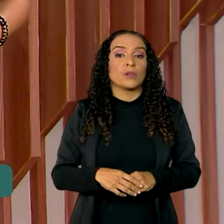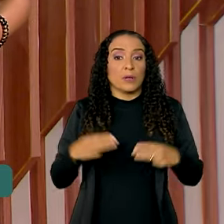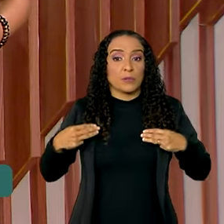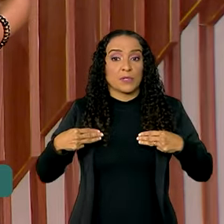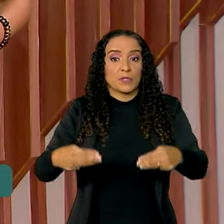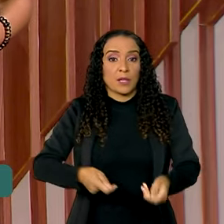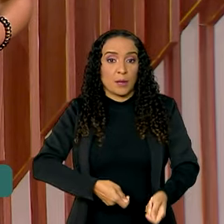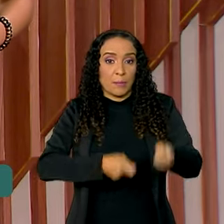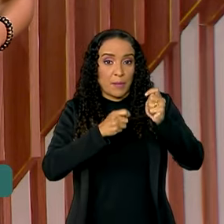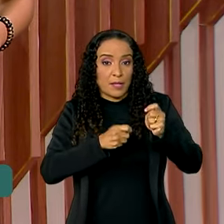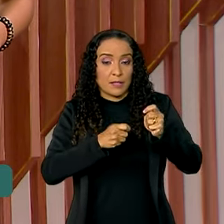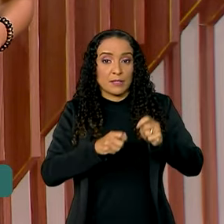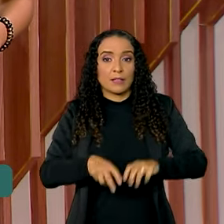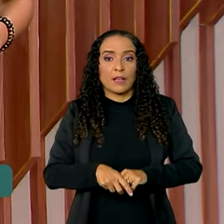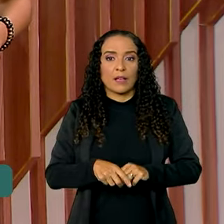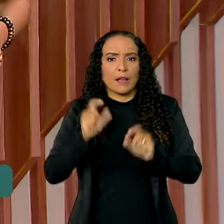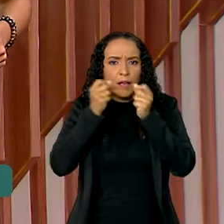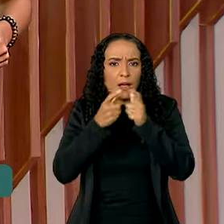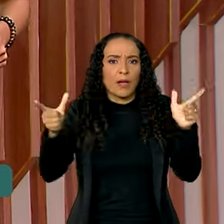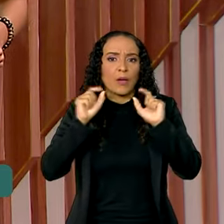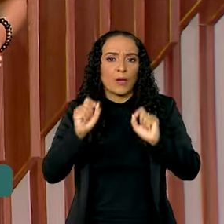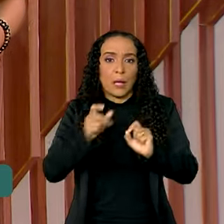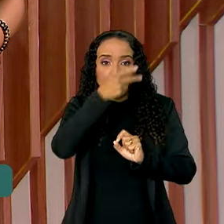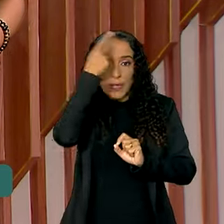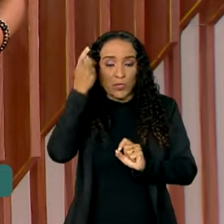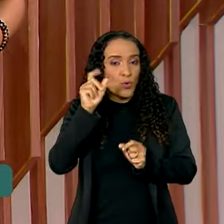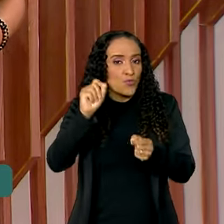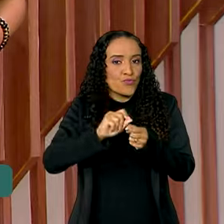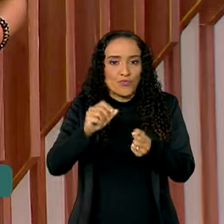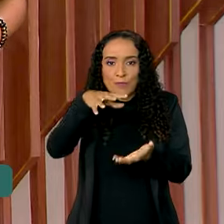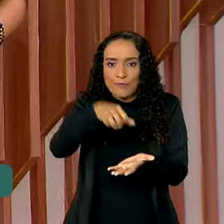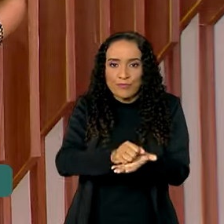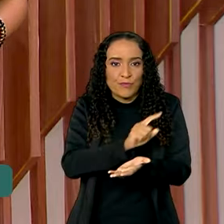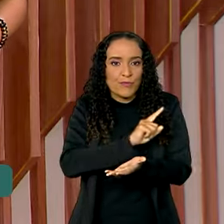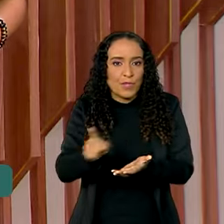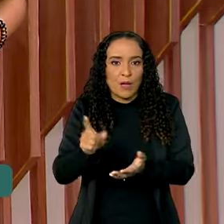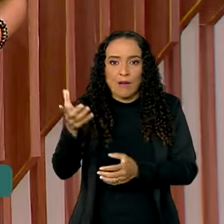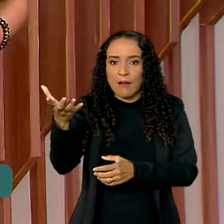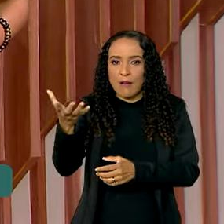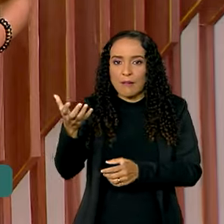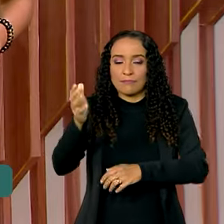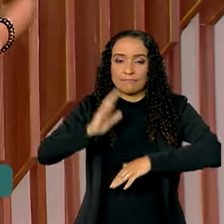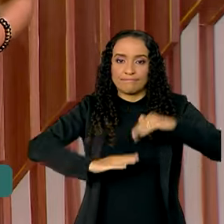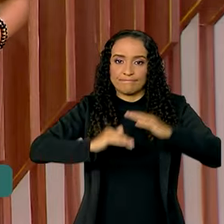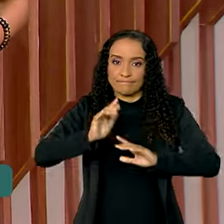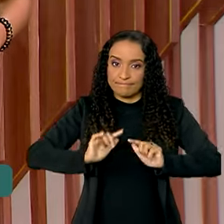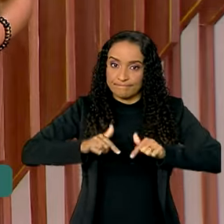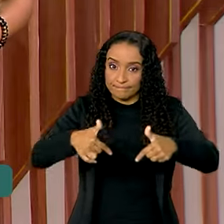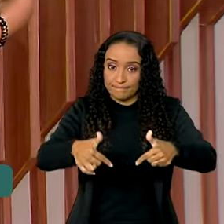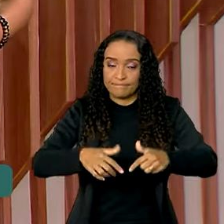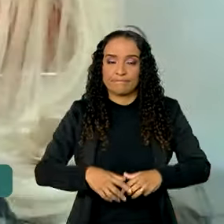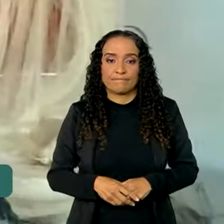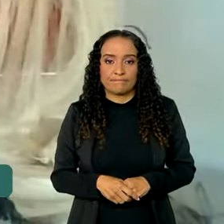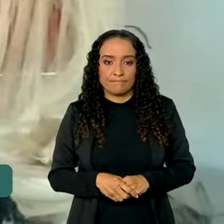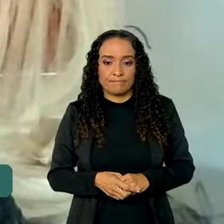da Pesca e Aquicultura alerta que quem não fizer o registro não poderá exercer a atividade.